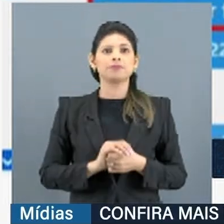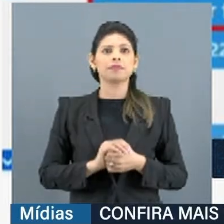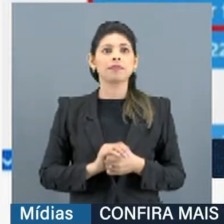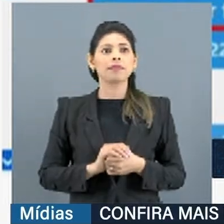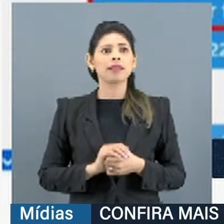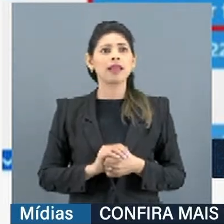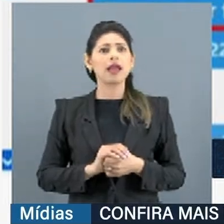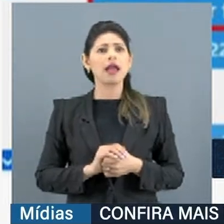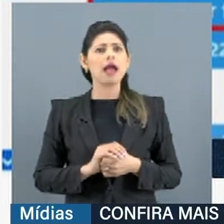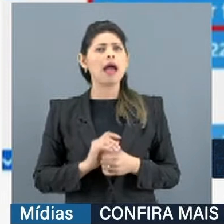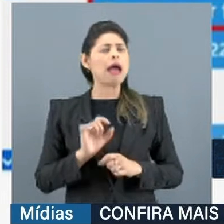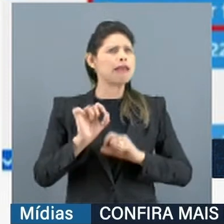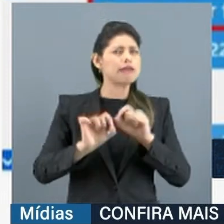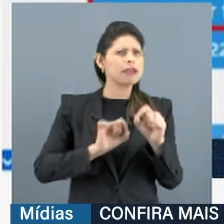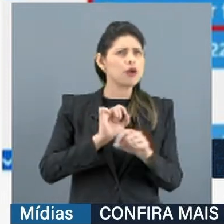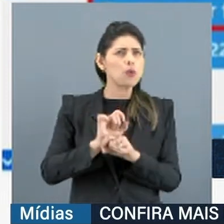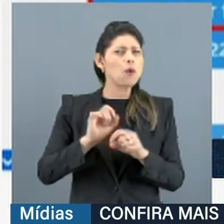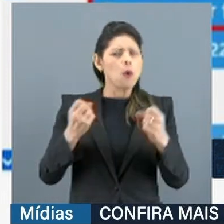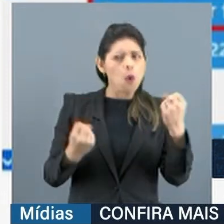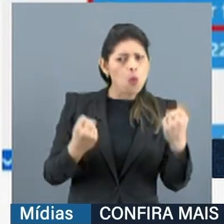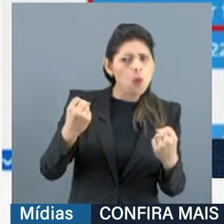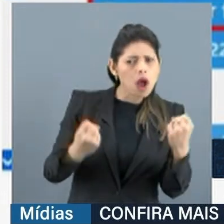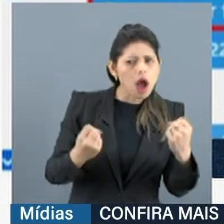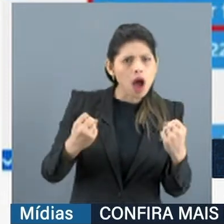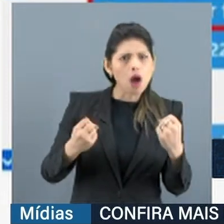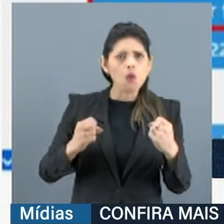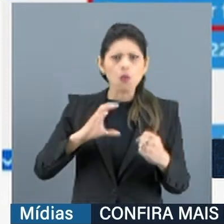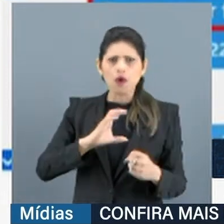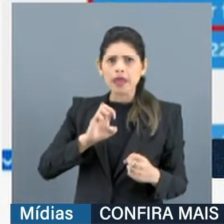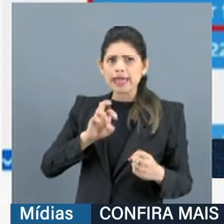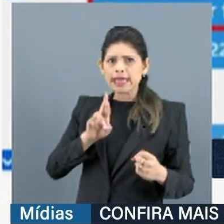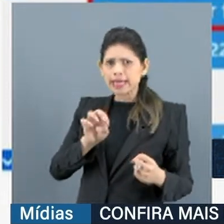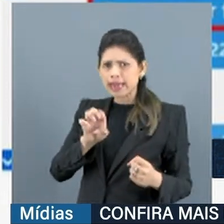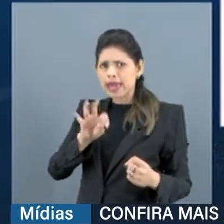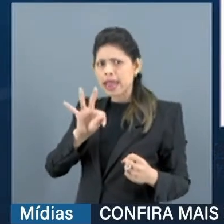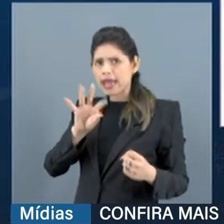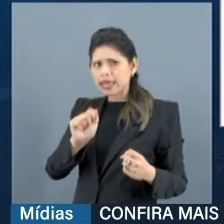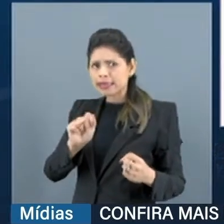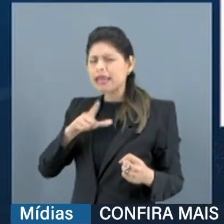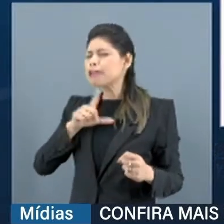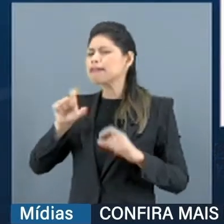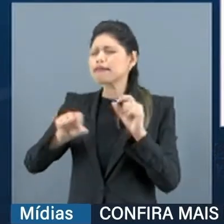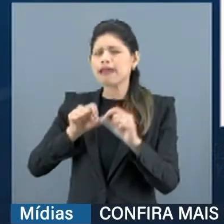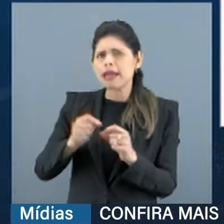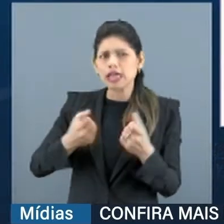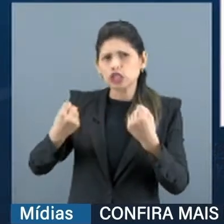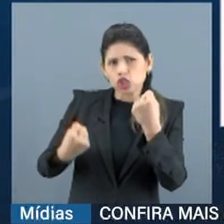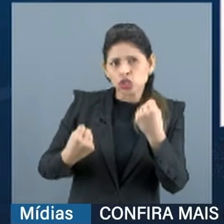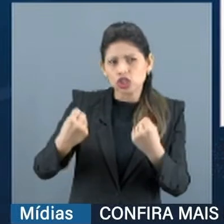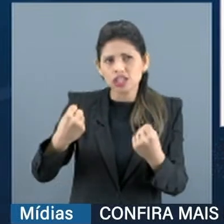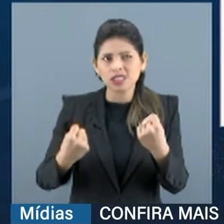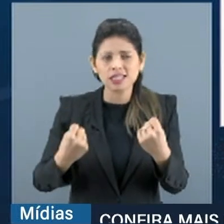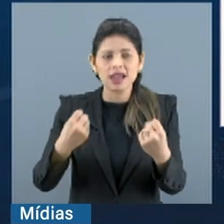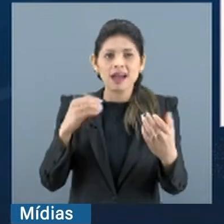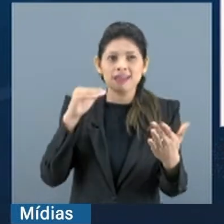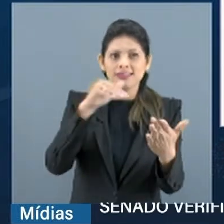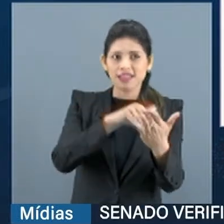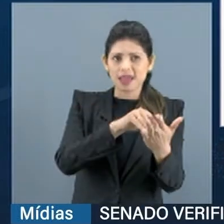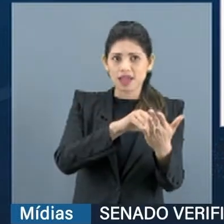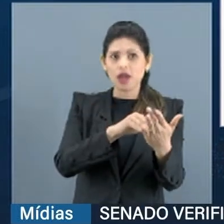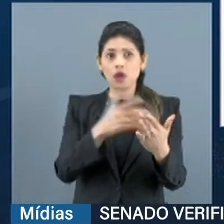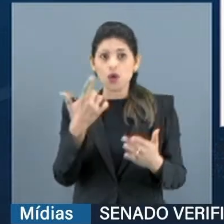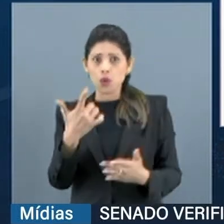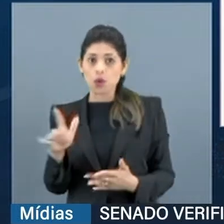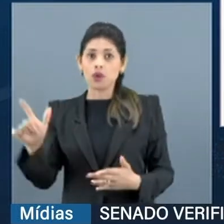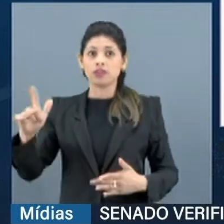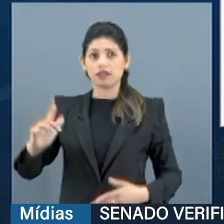Quem dirigiu o carro Creta? Até o caminhão de combustível. Aí o Jorge Walsh, estou